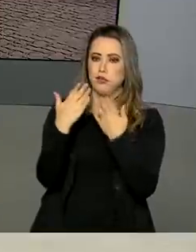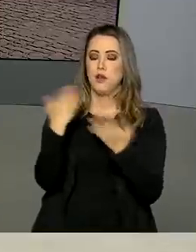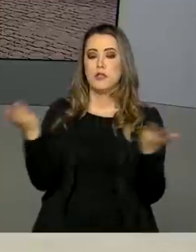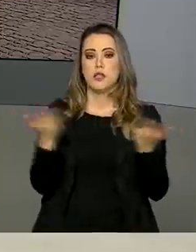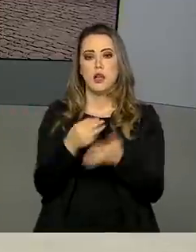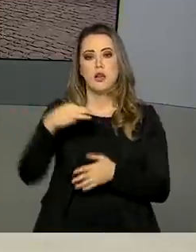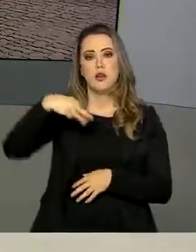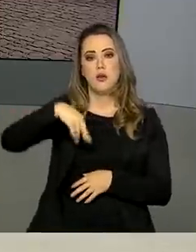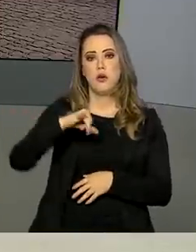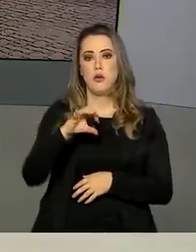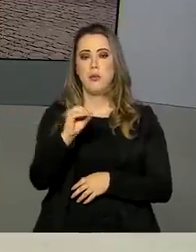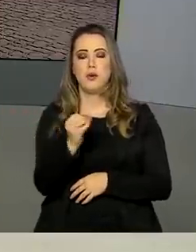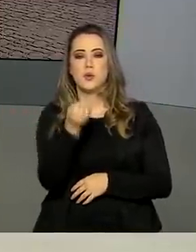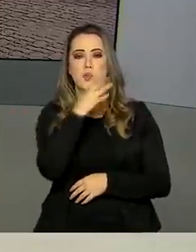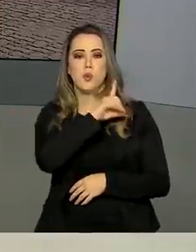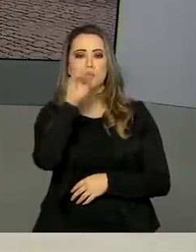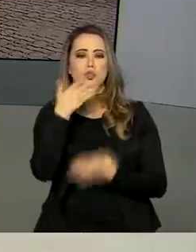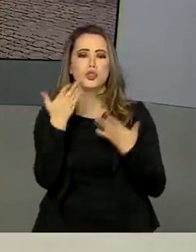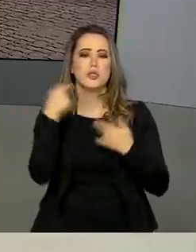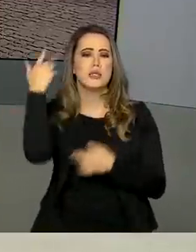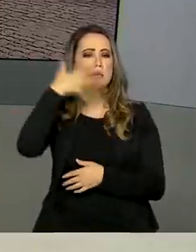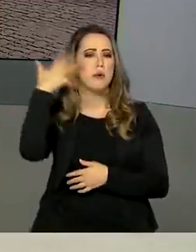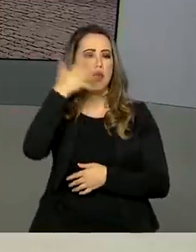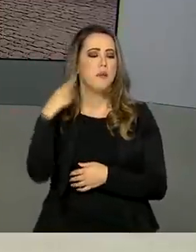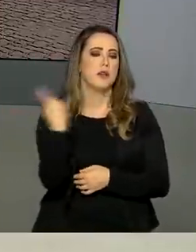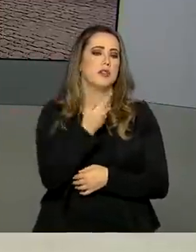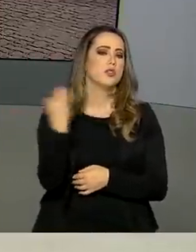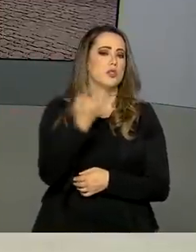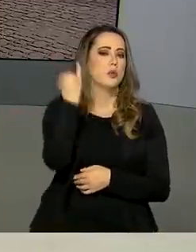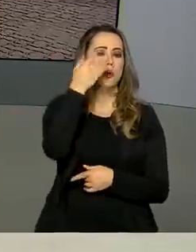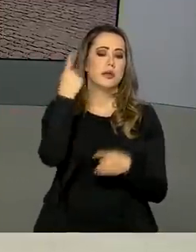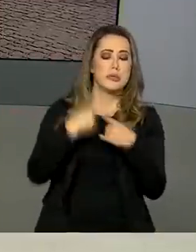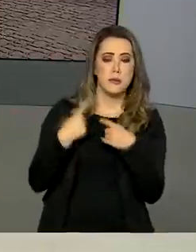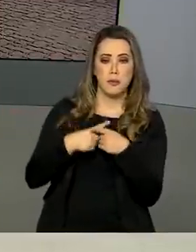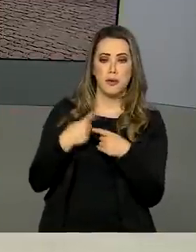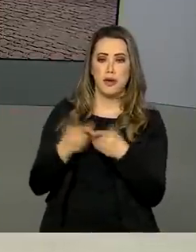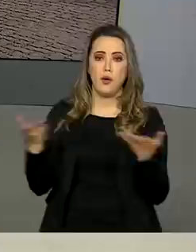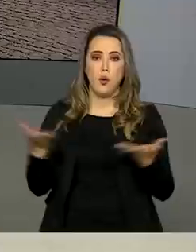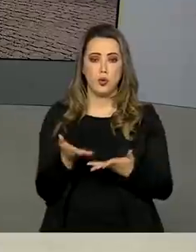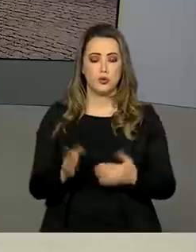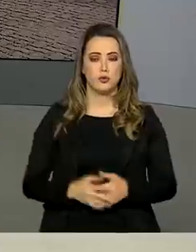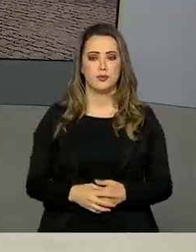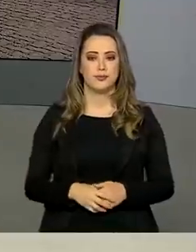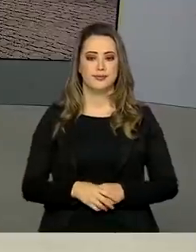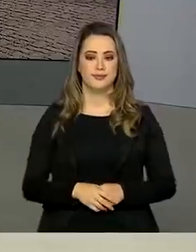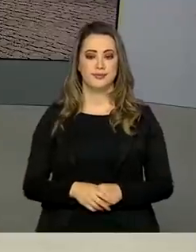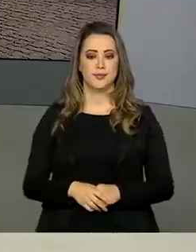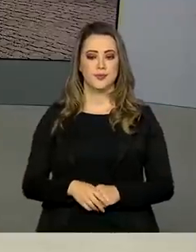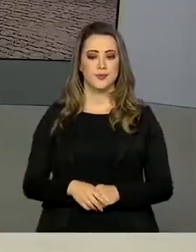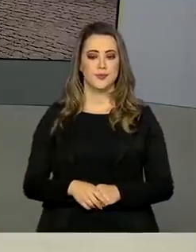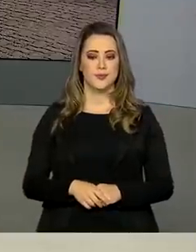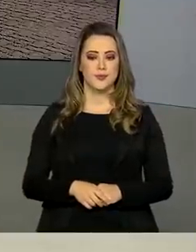Almeida. Maurício, bom dia. Explica para a gente a importância dessa empresa e dessa inauguração hoje.